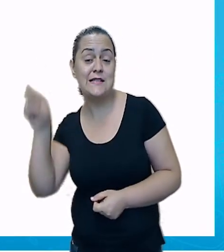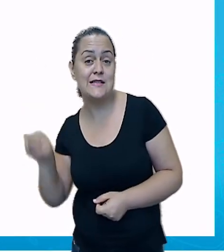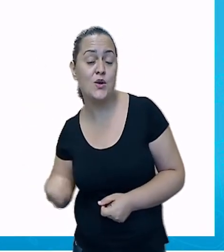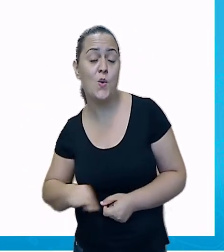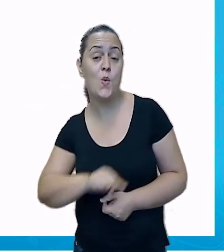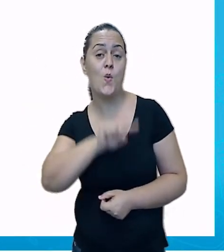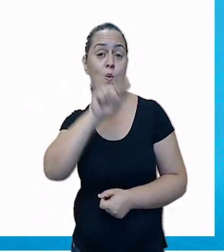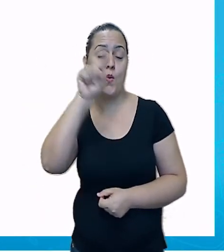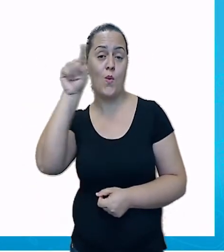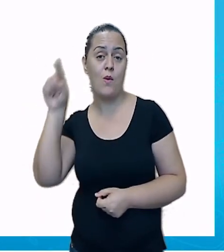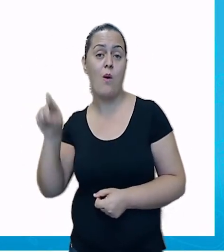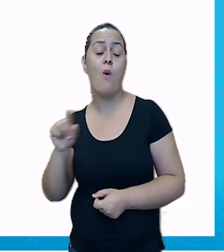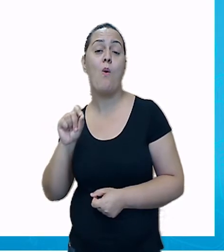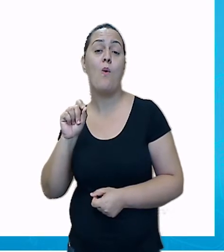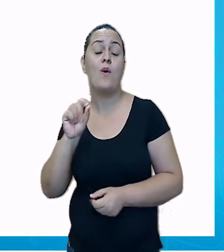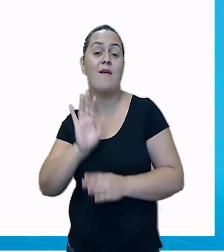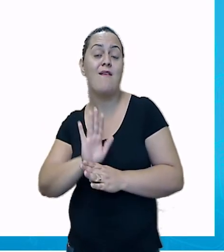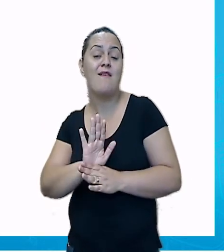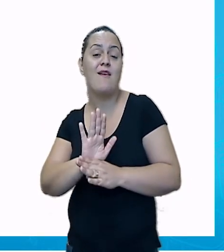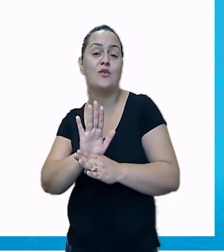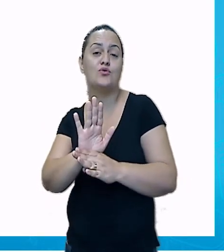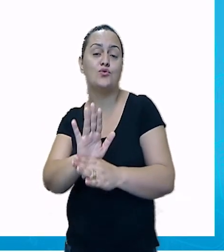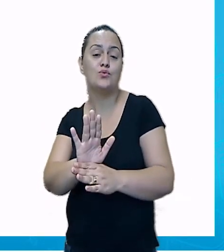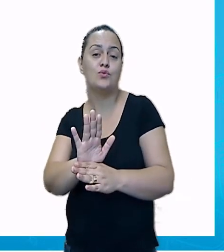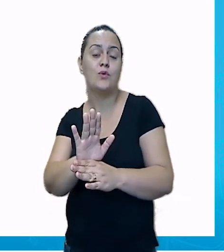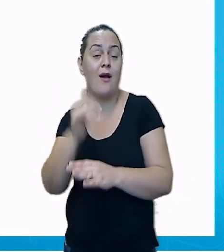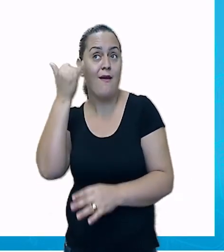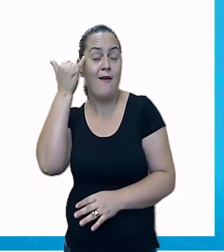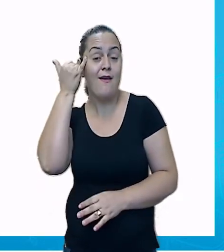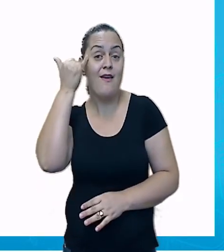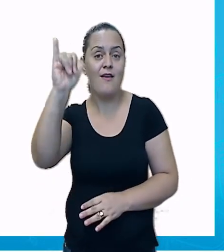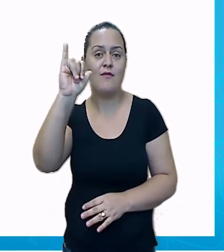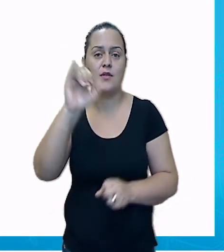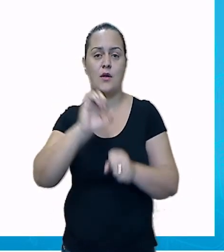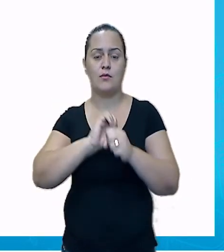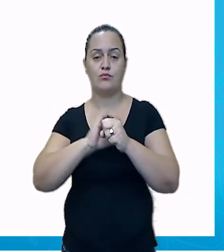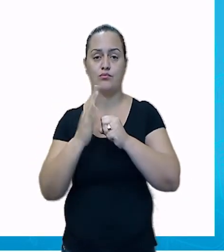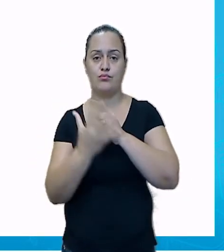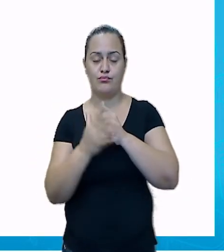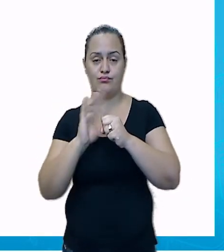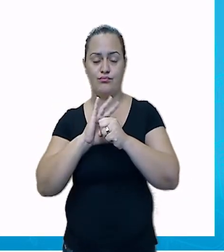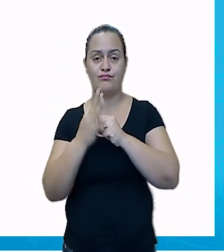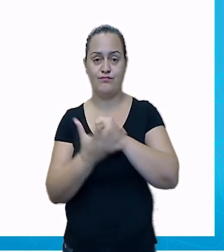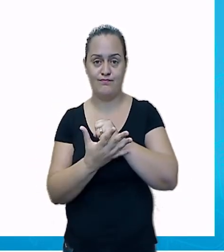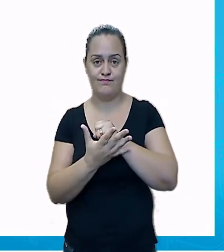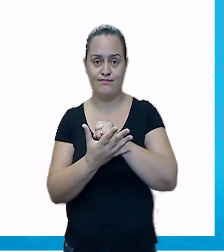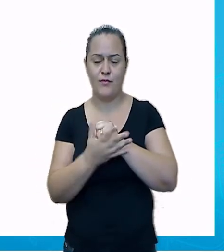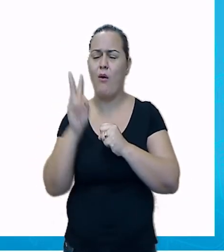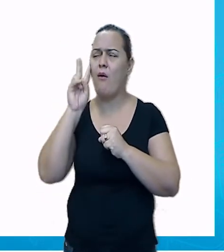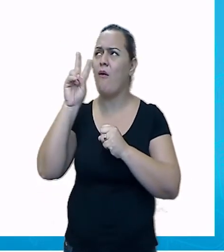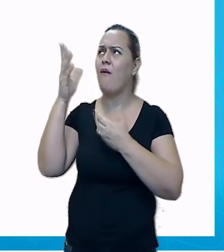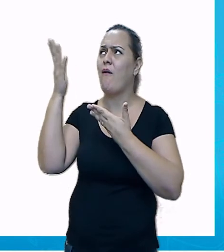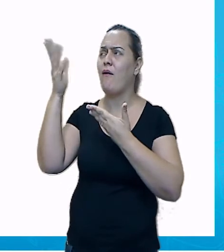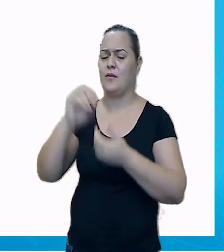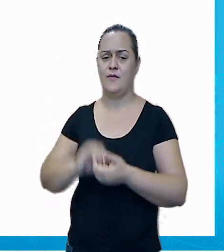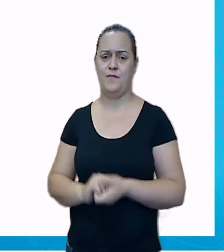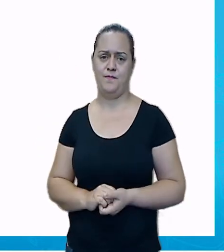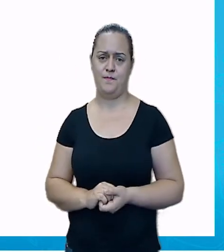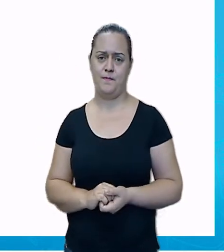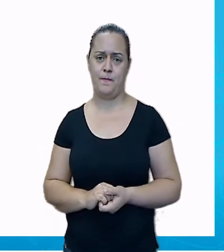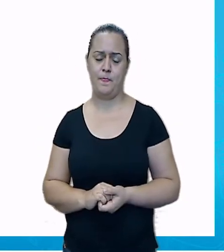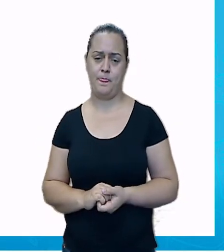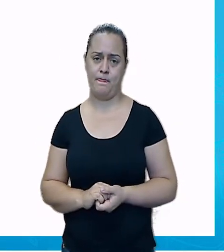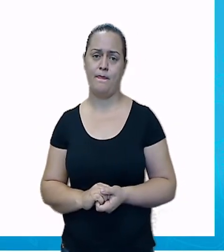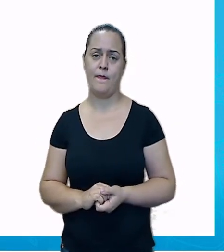Nós já aprendemos o quê? Que nós estamos tendo a nossa aula à distância, porque nós não podemos ter o contato um com o outro.